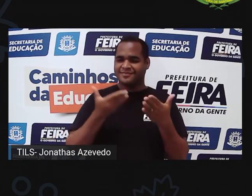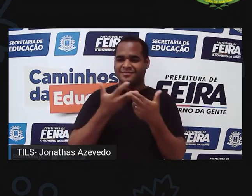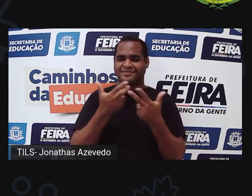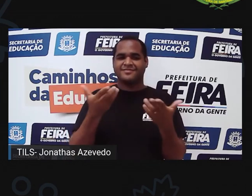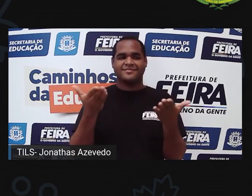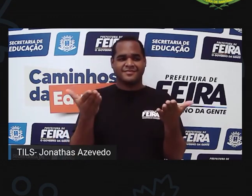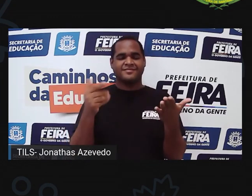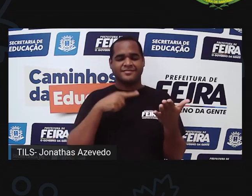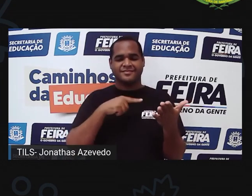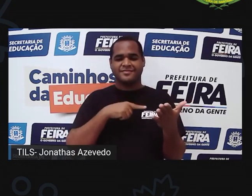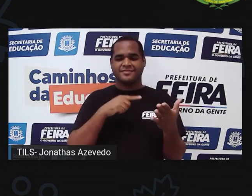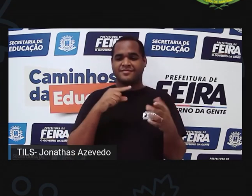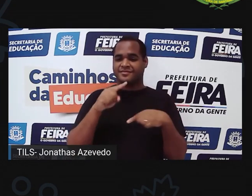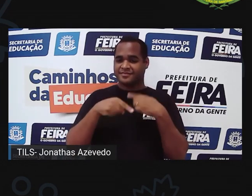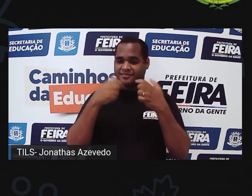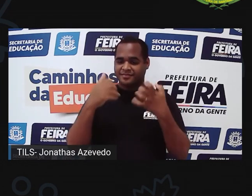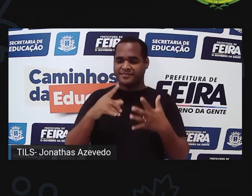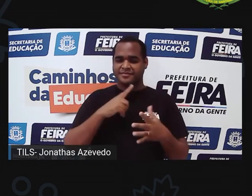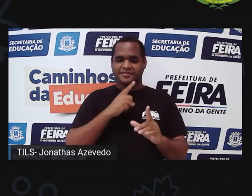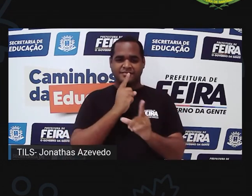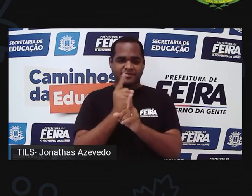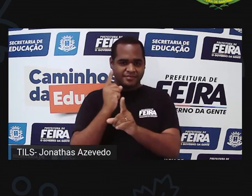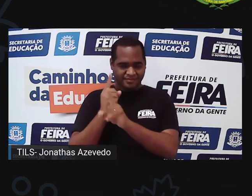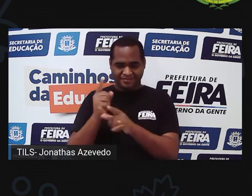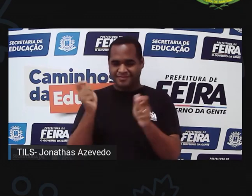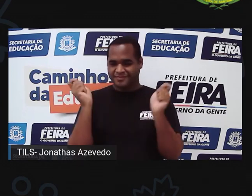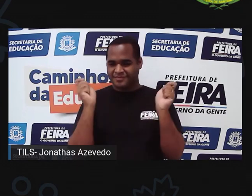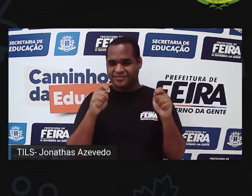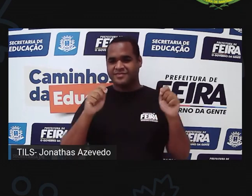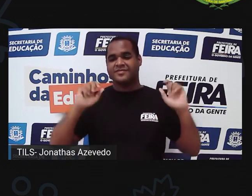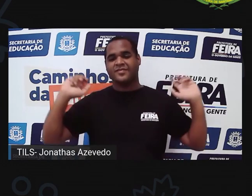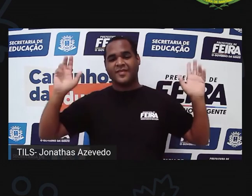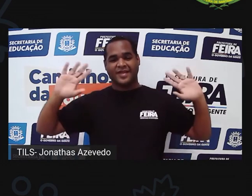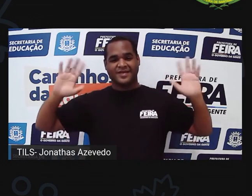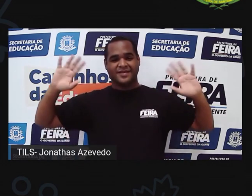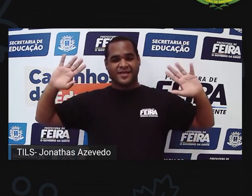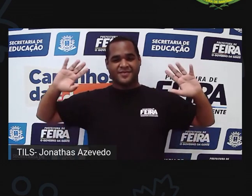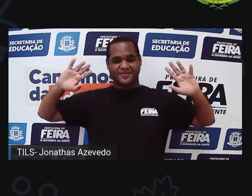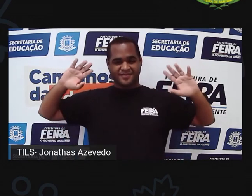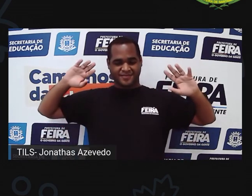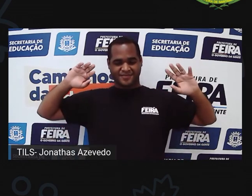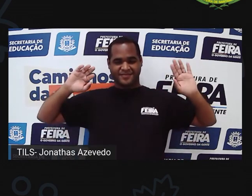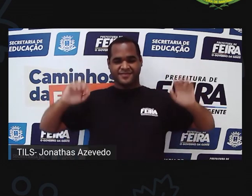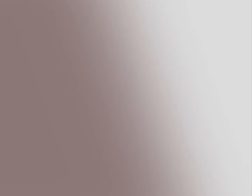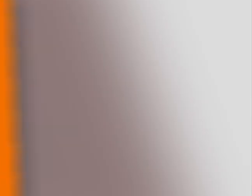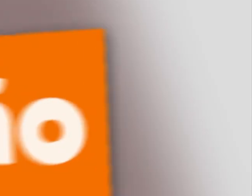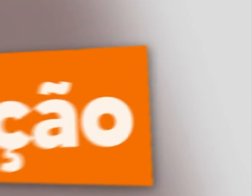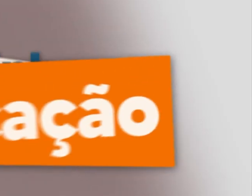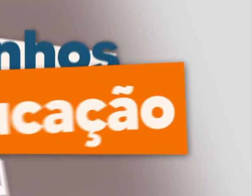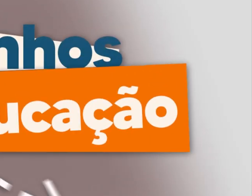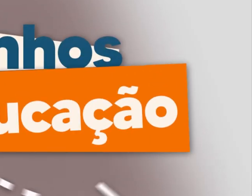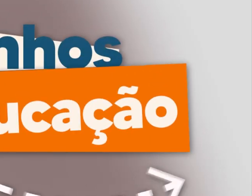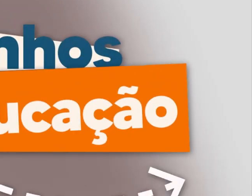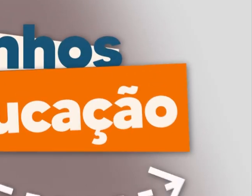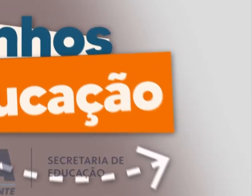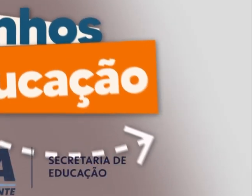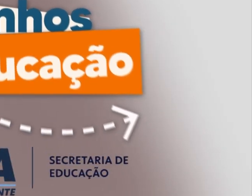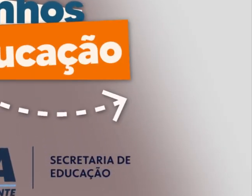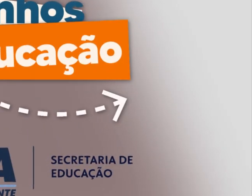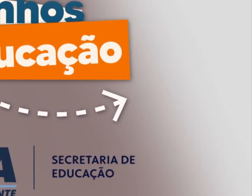outro lado e na próxima aula a gente se encontra de novo. Então, tchau, tchau, gente. Até a próxima aula. Tchau,